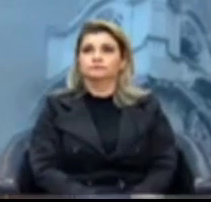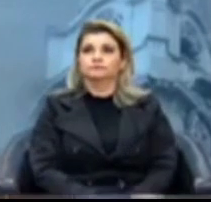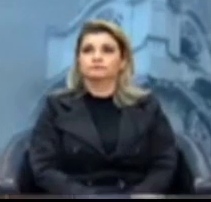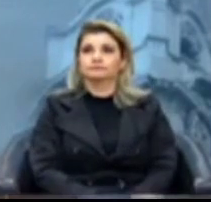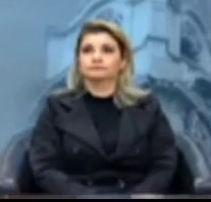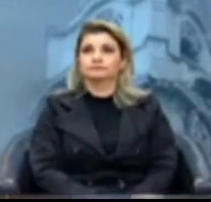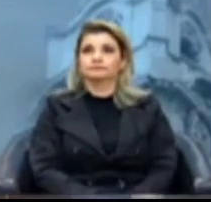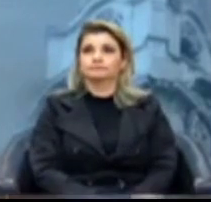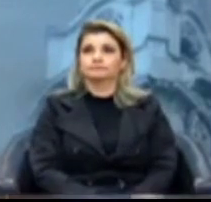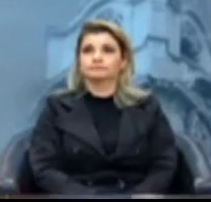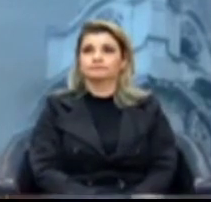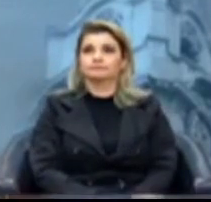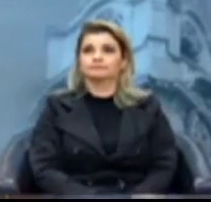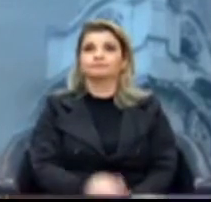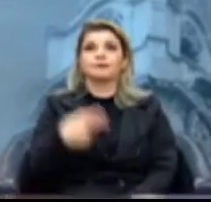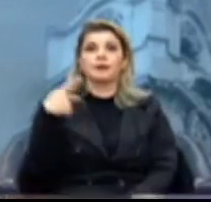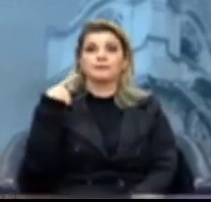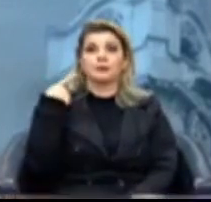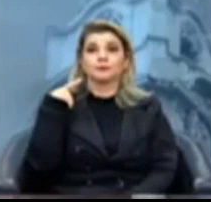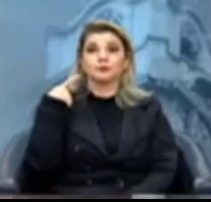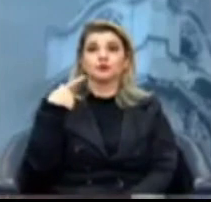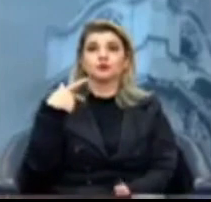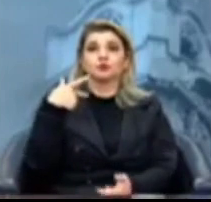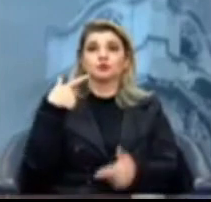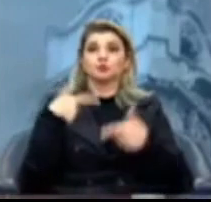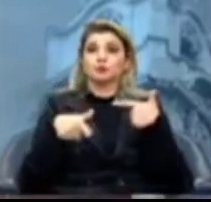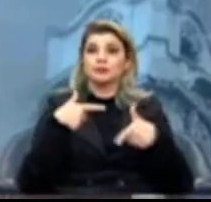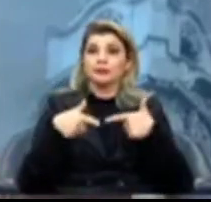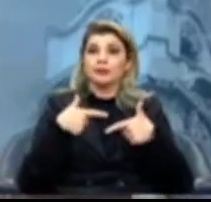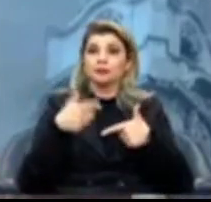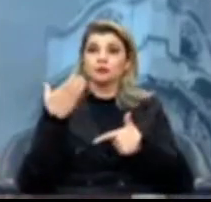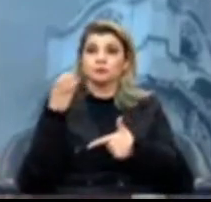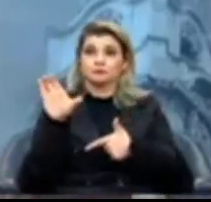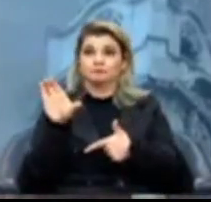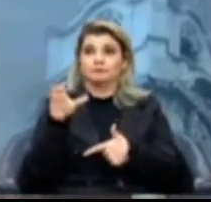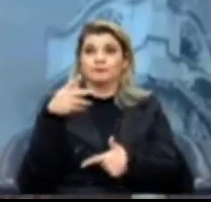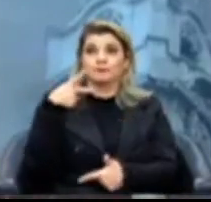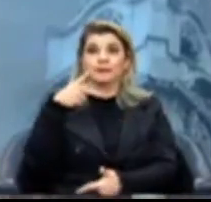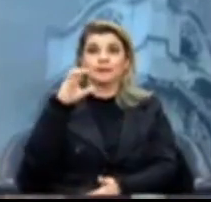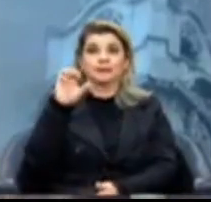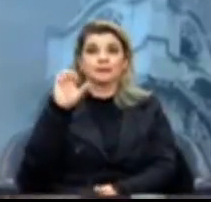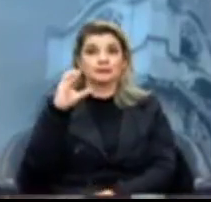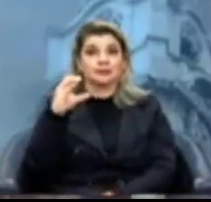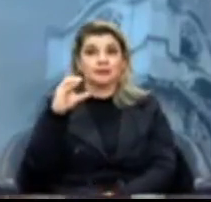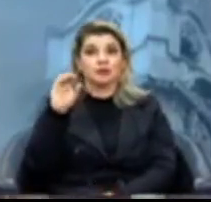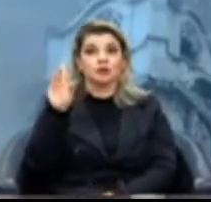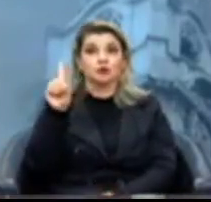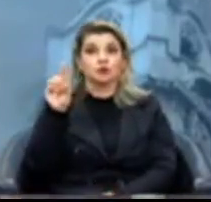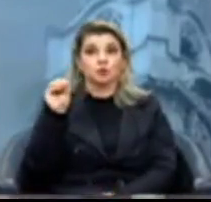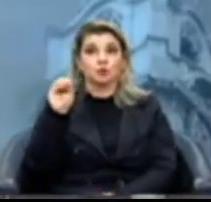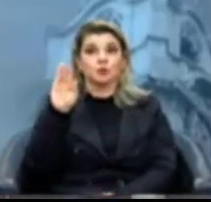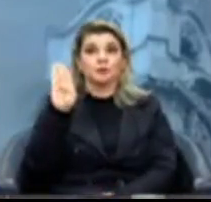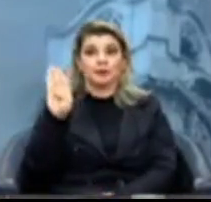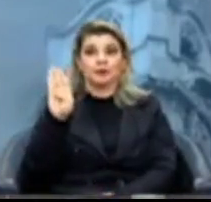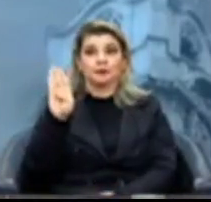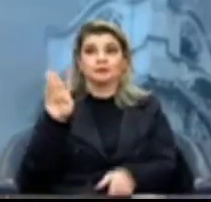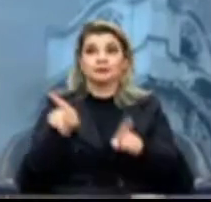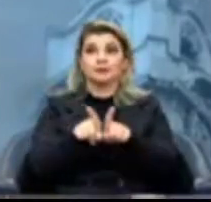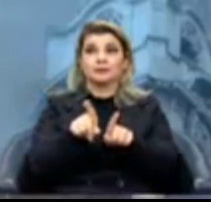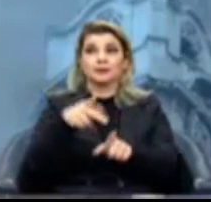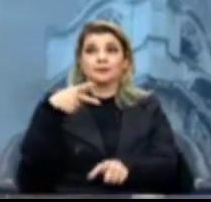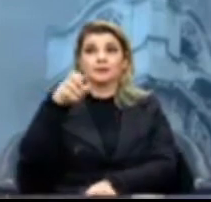Trabalhadores, pela oposição, com o PCdoB e PSOL. É importante que nós tenhamos em mente,